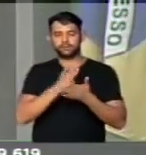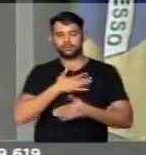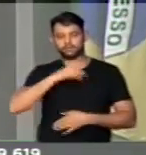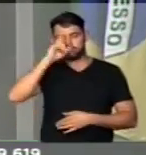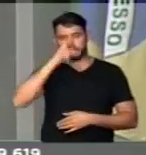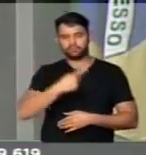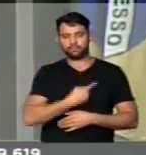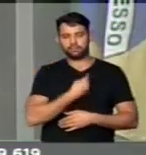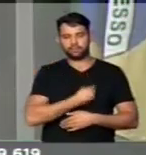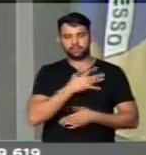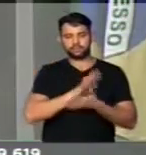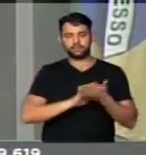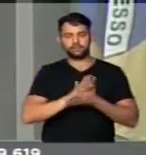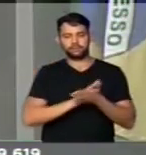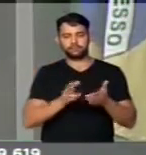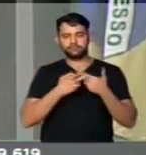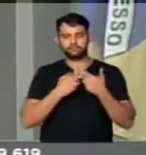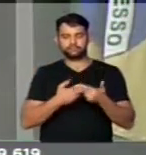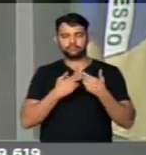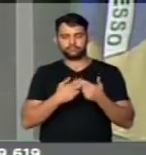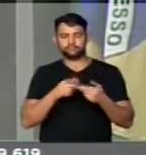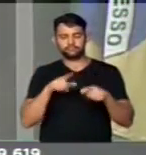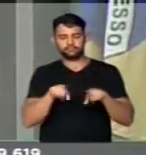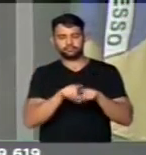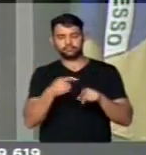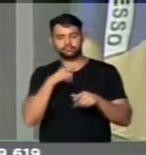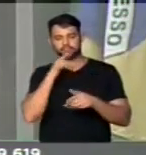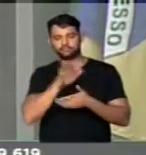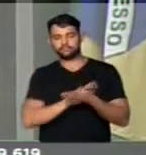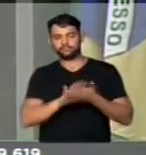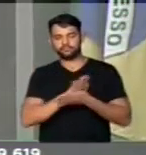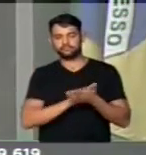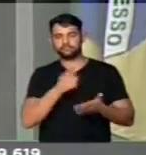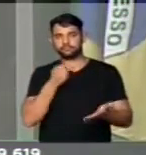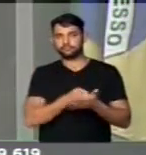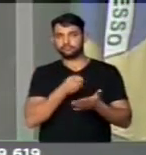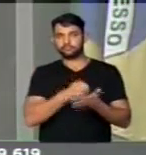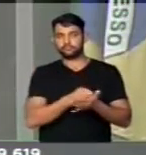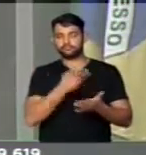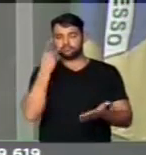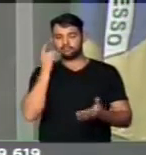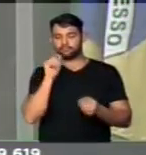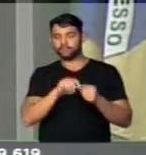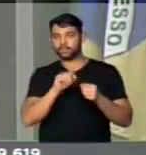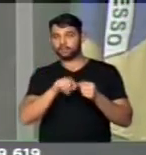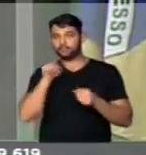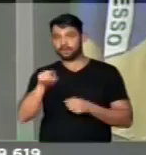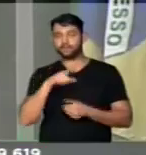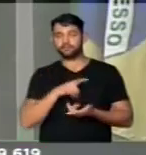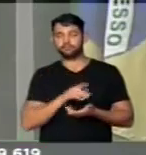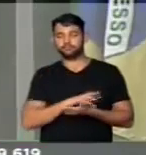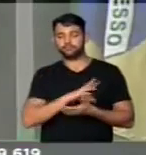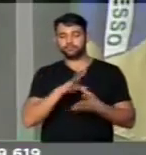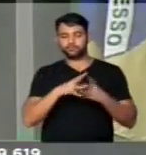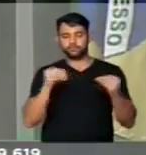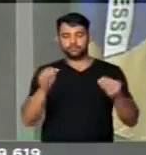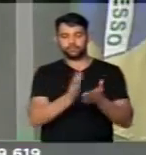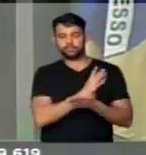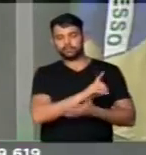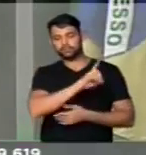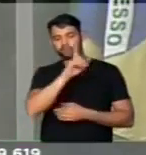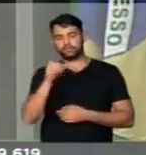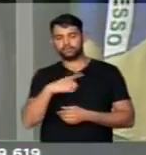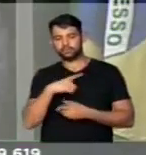parte nenhuma tolerância, porque não deve passar impune um ato como esse. O sumiu por alguns